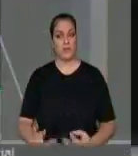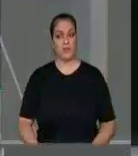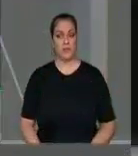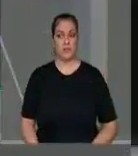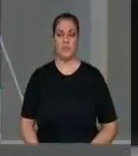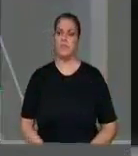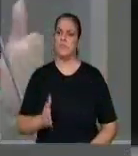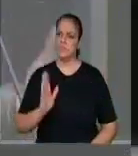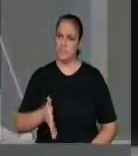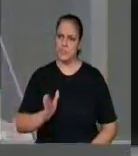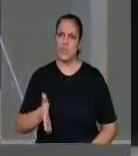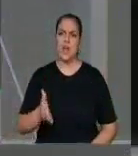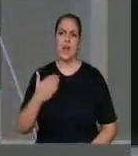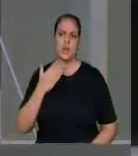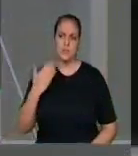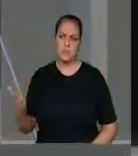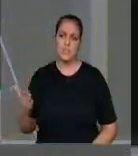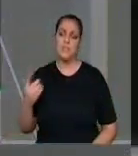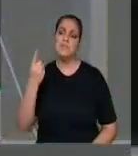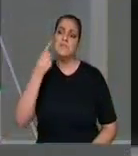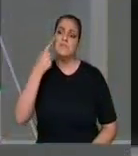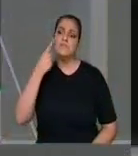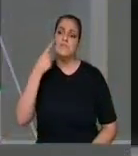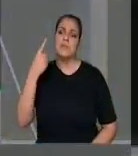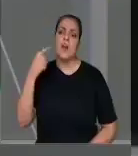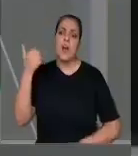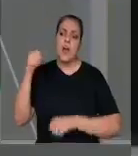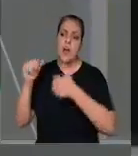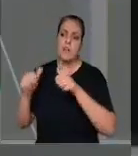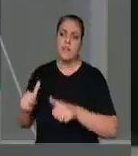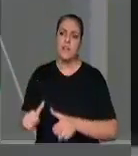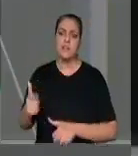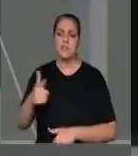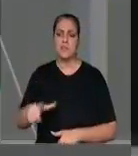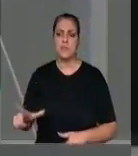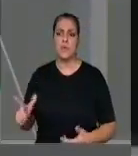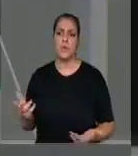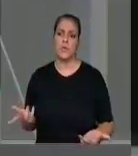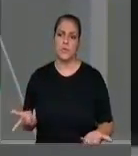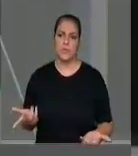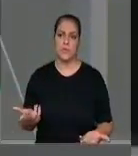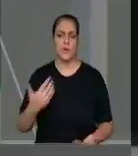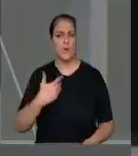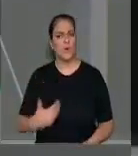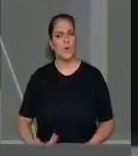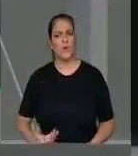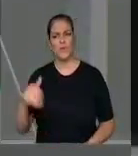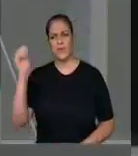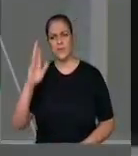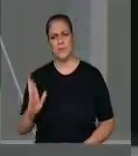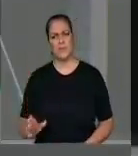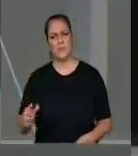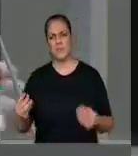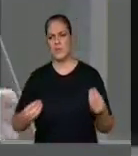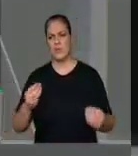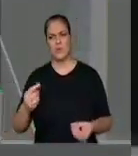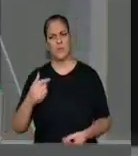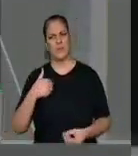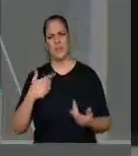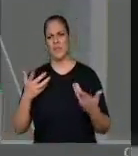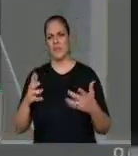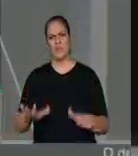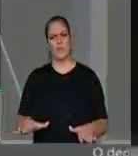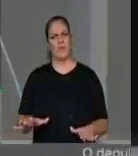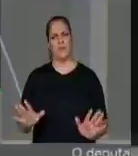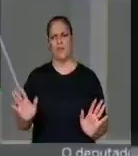requerimento pedindo que seja revista essa posição, esse posicionamento do governo brasileiro. Eu não quero crer que o presidente